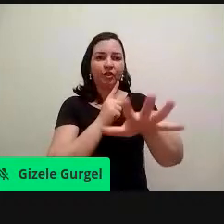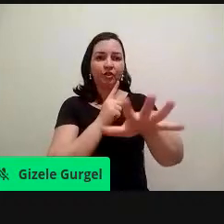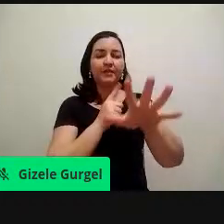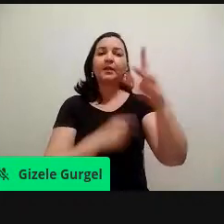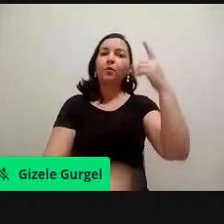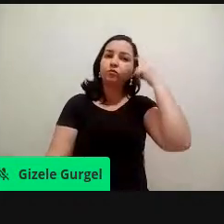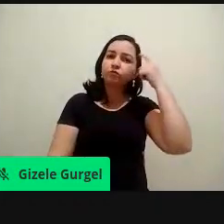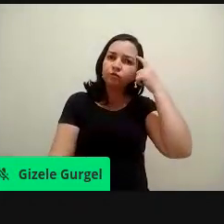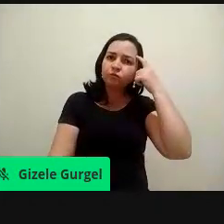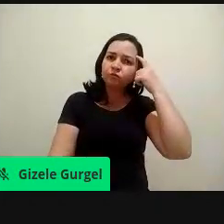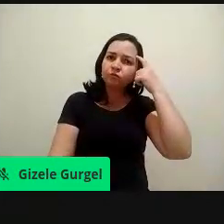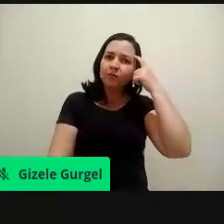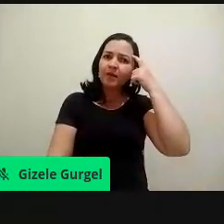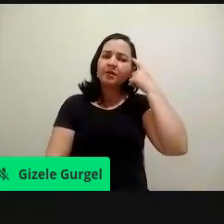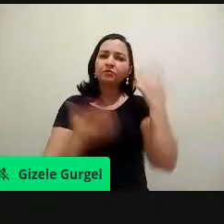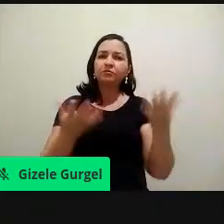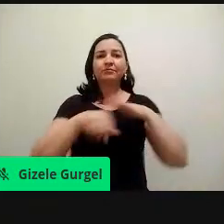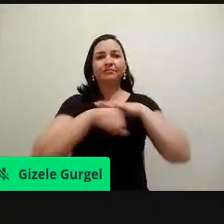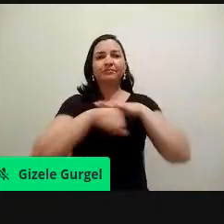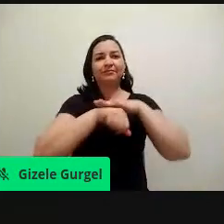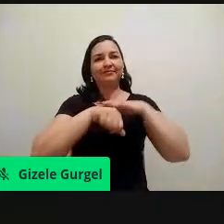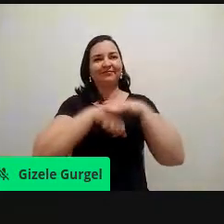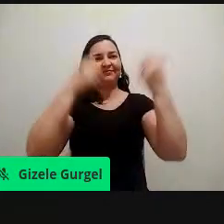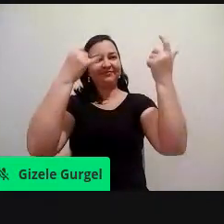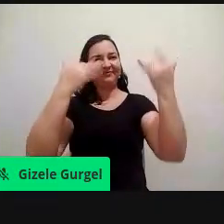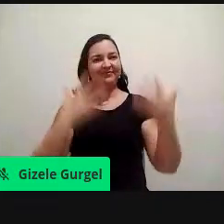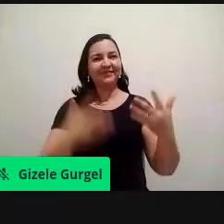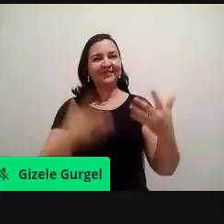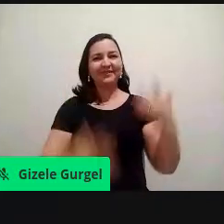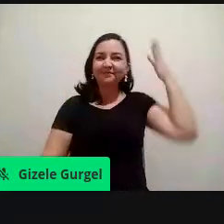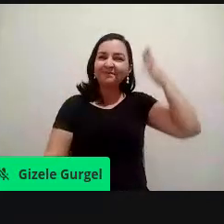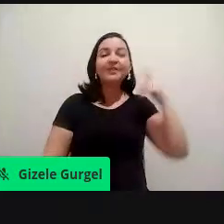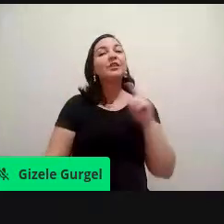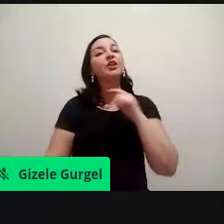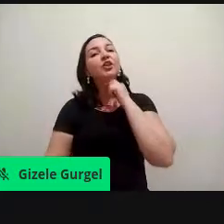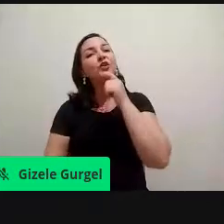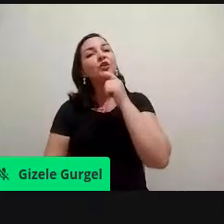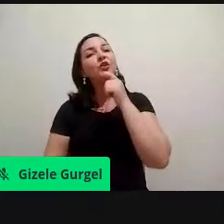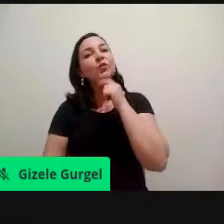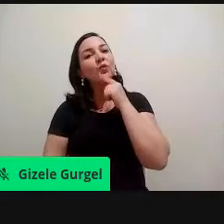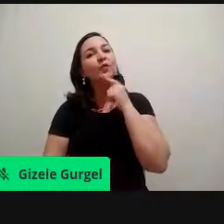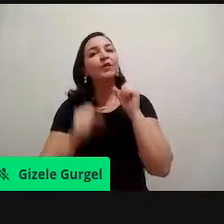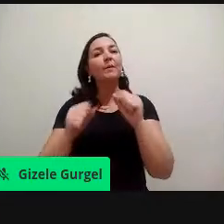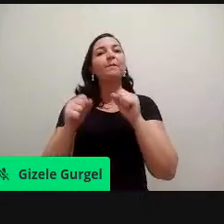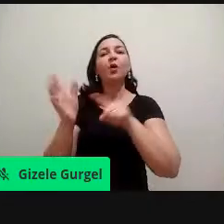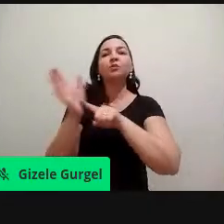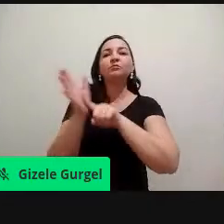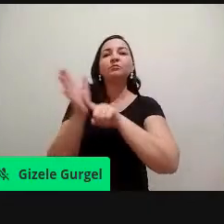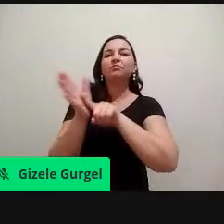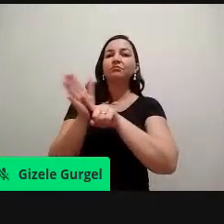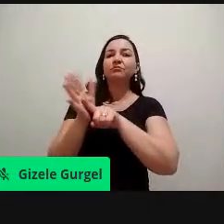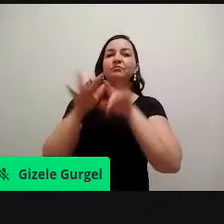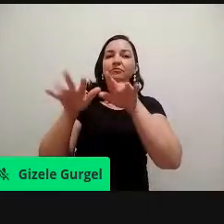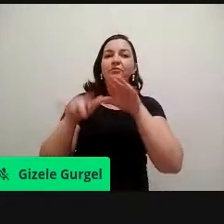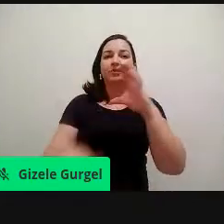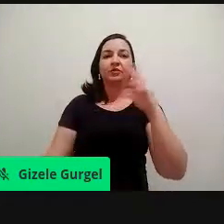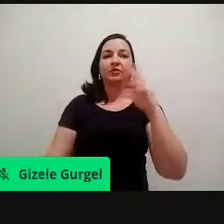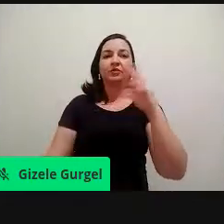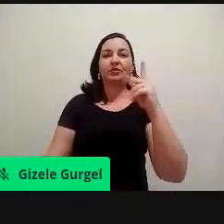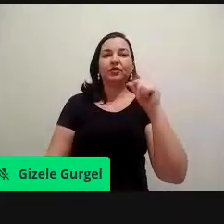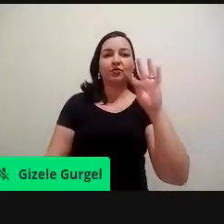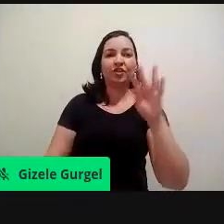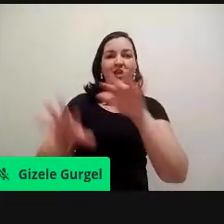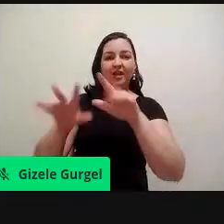a gente vai conversar um pouco com vocês, qualquer dúvida, falem no chat, falem mesmo depois pelo